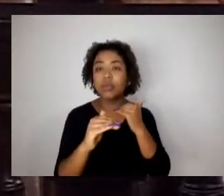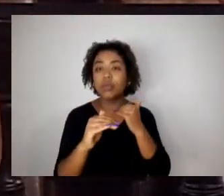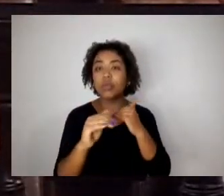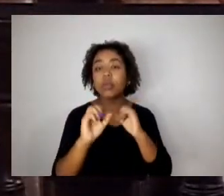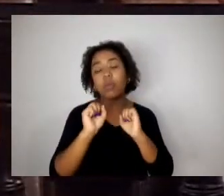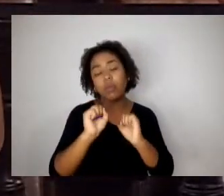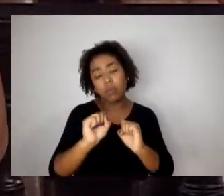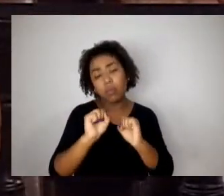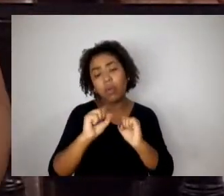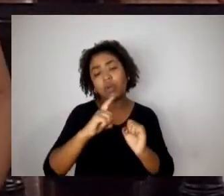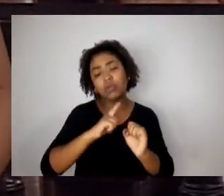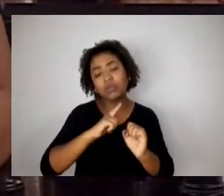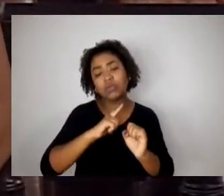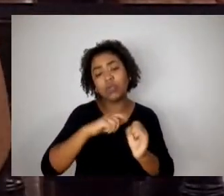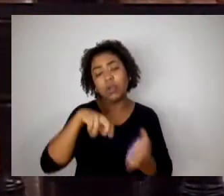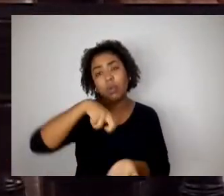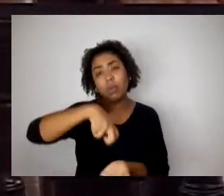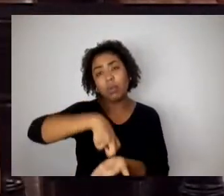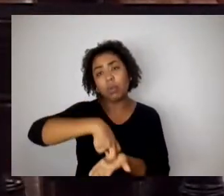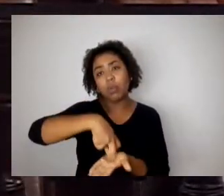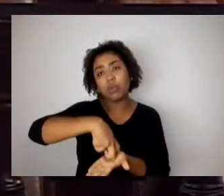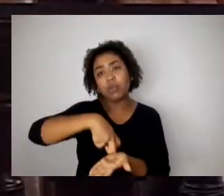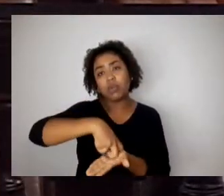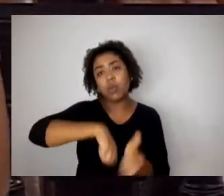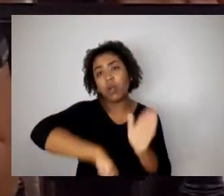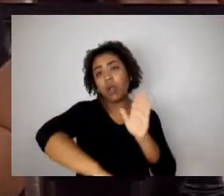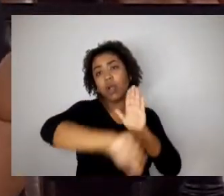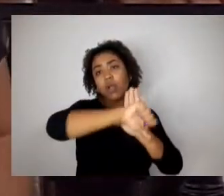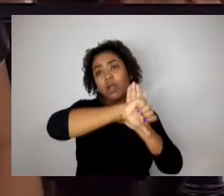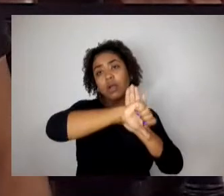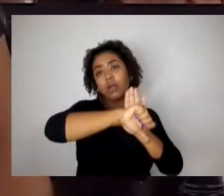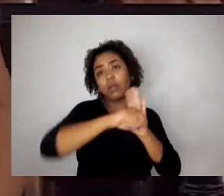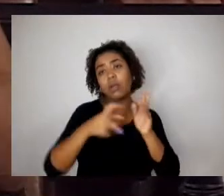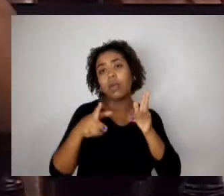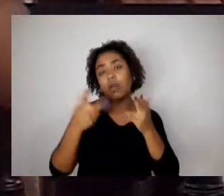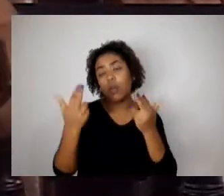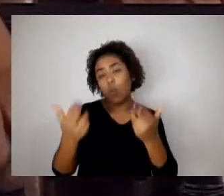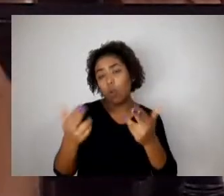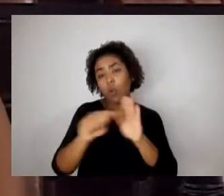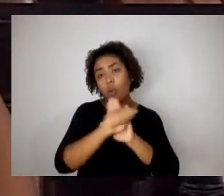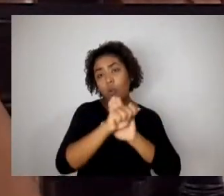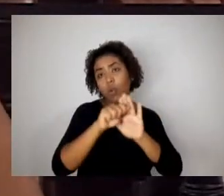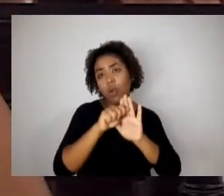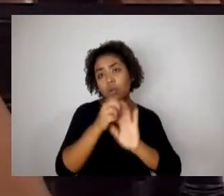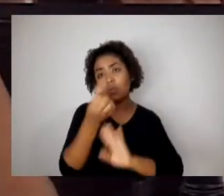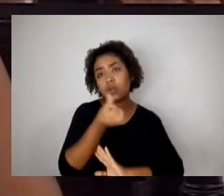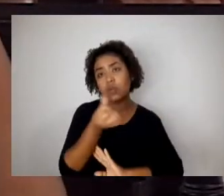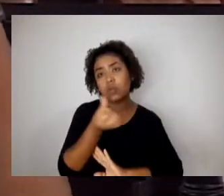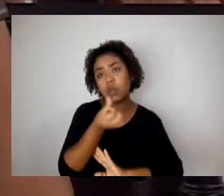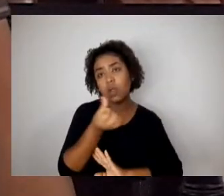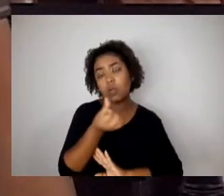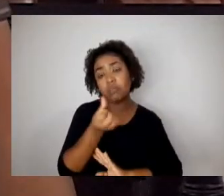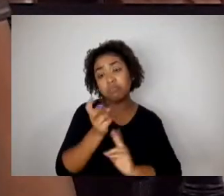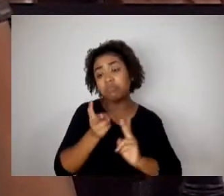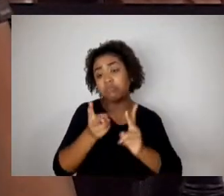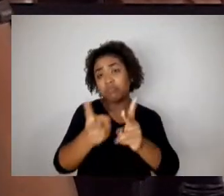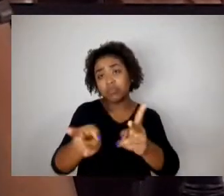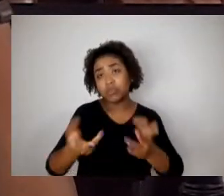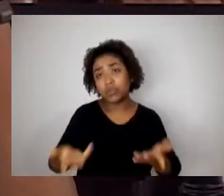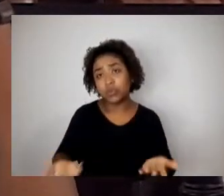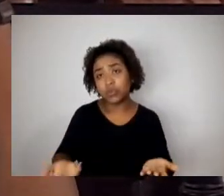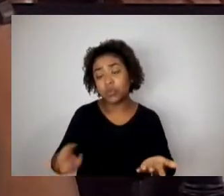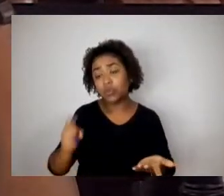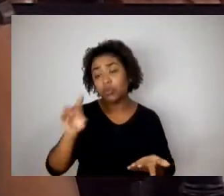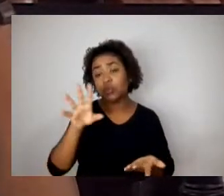foi previsto no artigo que se mantém, no artigo 6, apesar de ter sido retirada a multa. Então, não